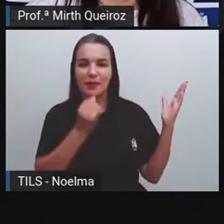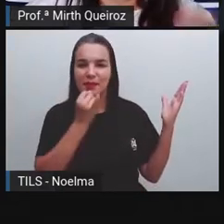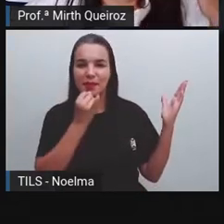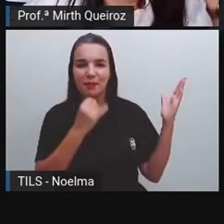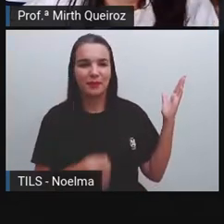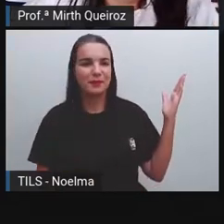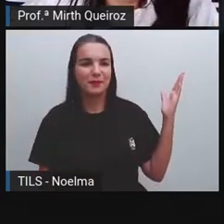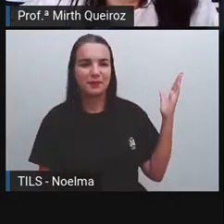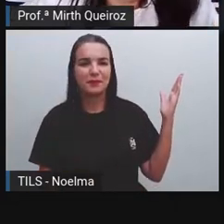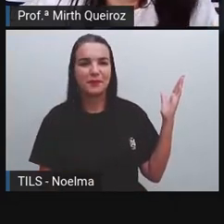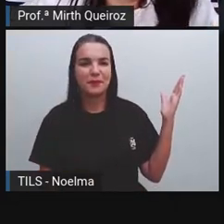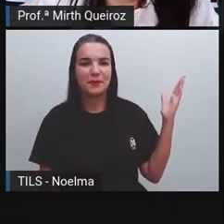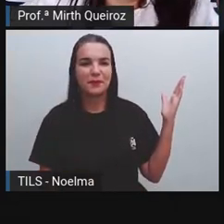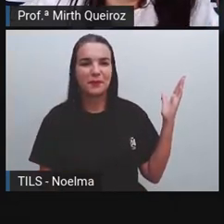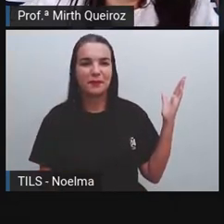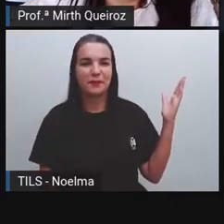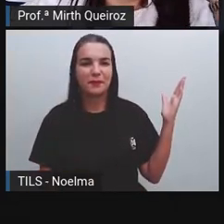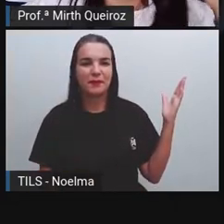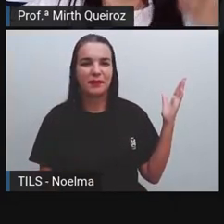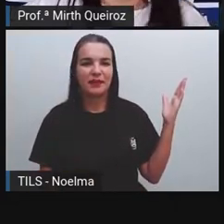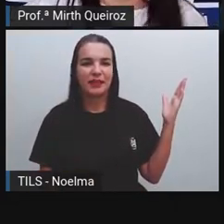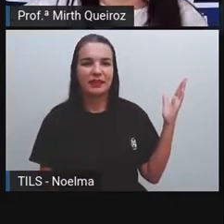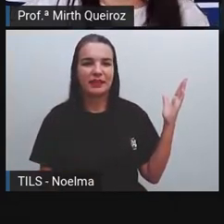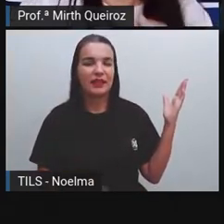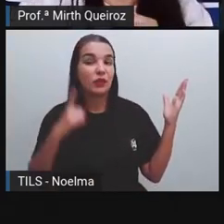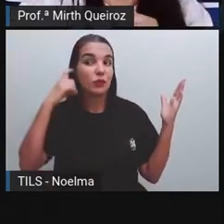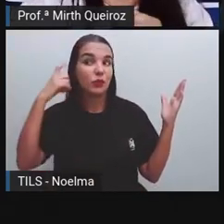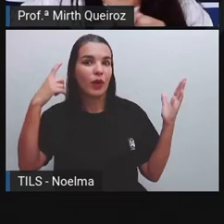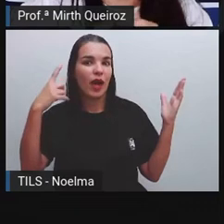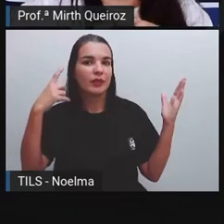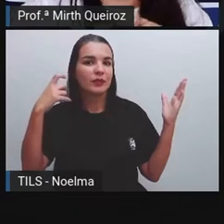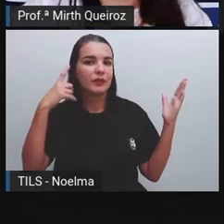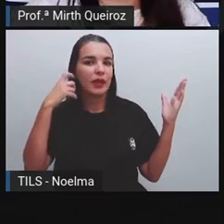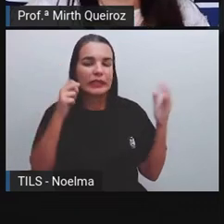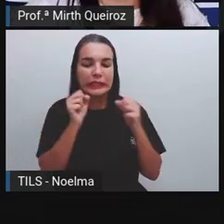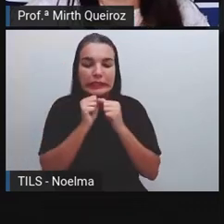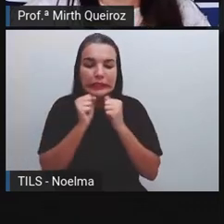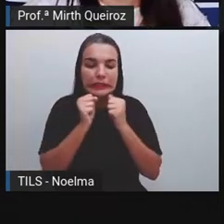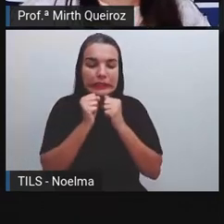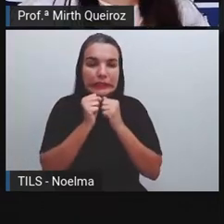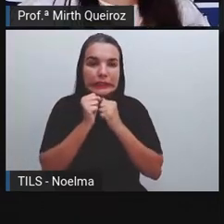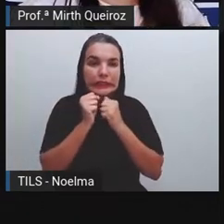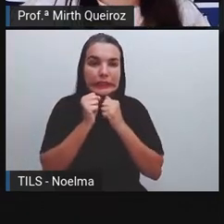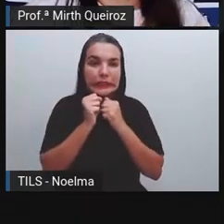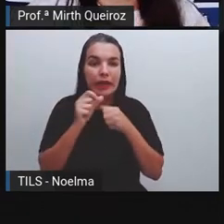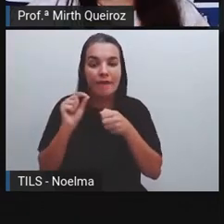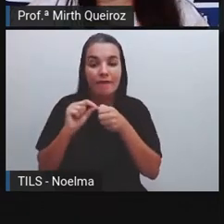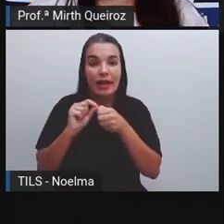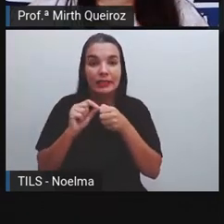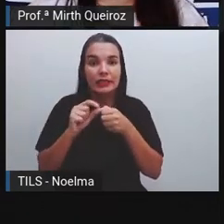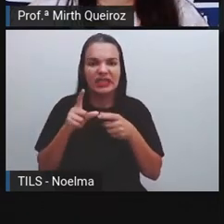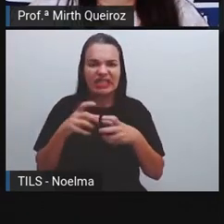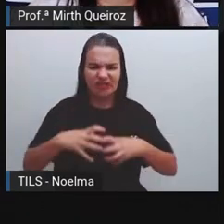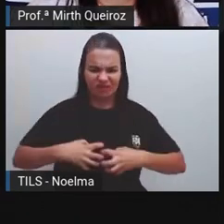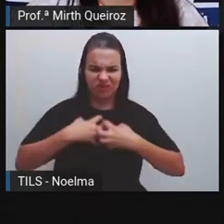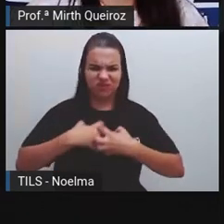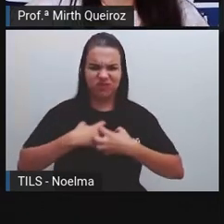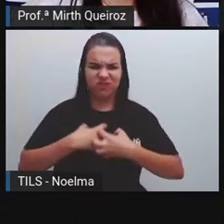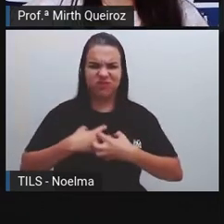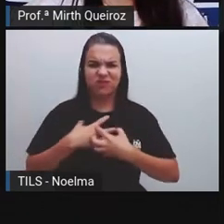Aí a gente tem aqui algumas onomatopeias, né? De frio, né? De raiva.